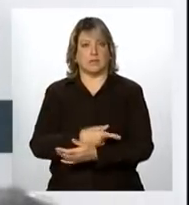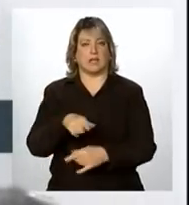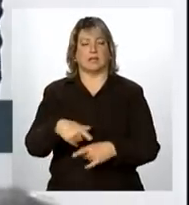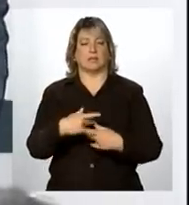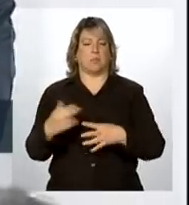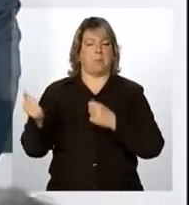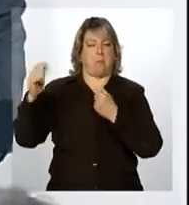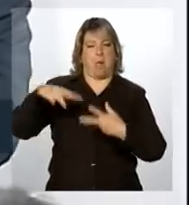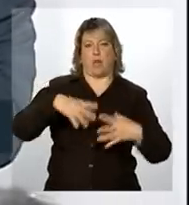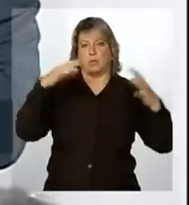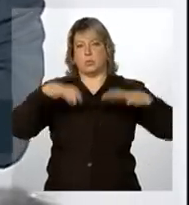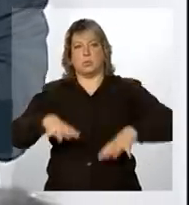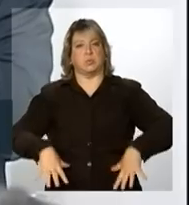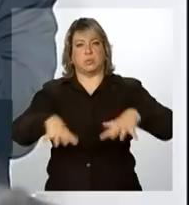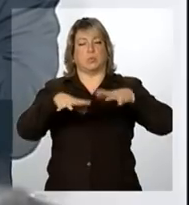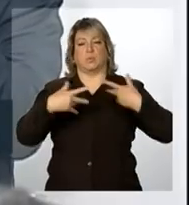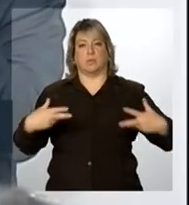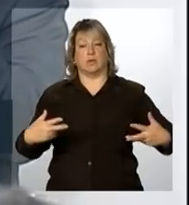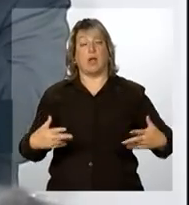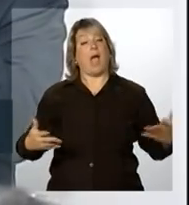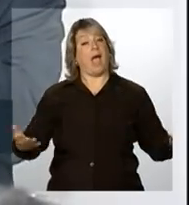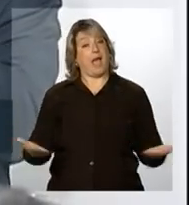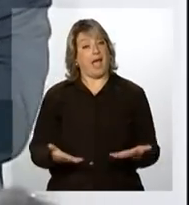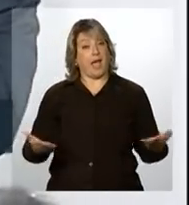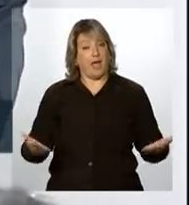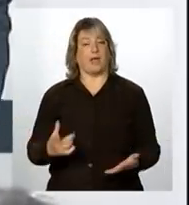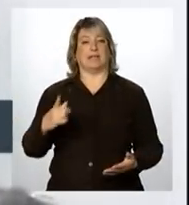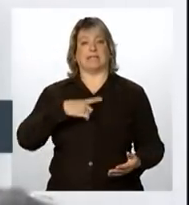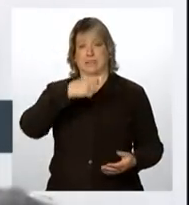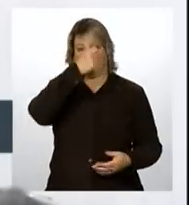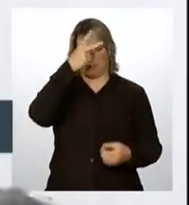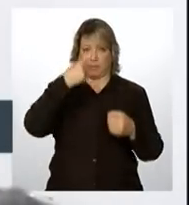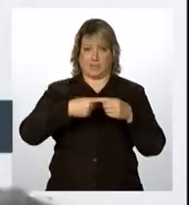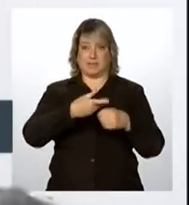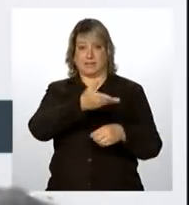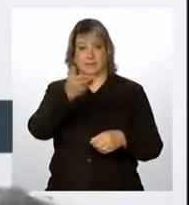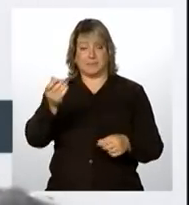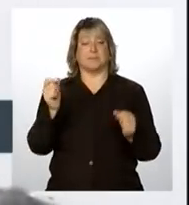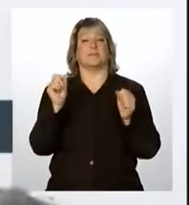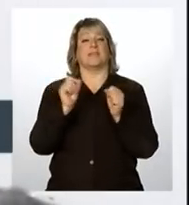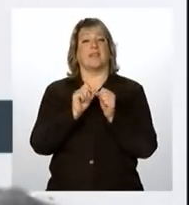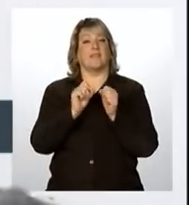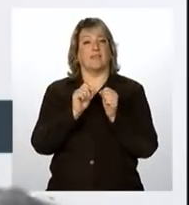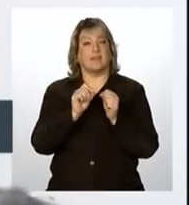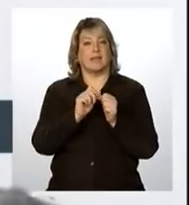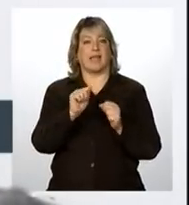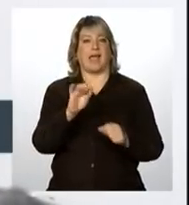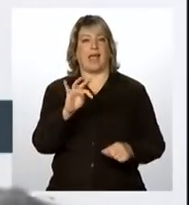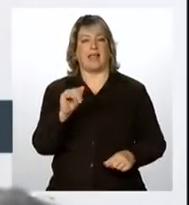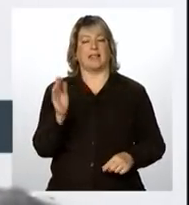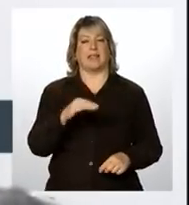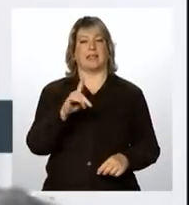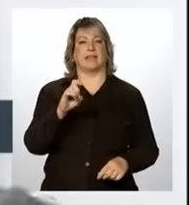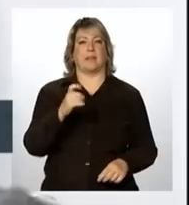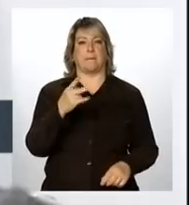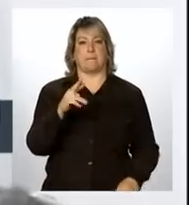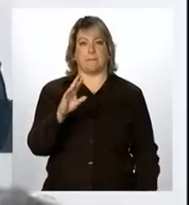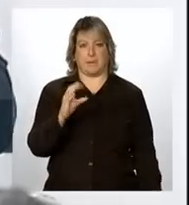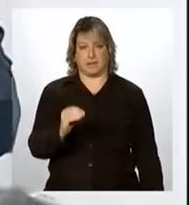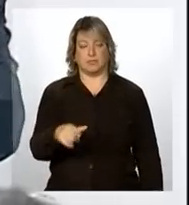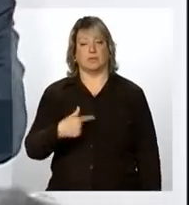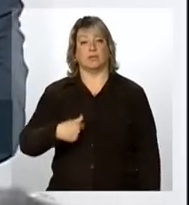e agora se cria a possibilidade do município ou do estado aderir à ata de preço. Então, a gente está